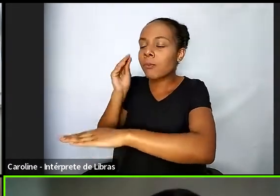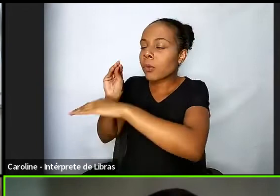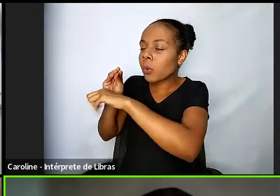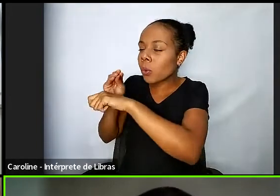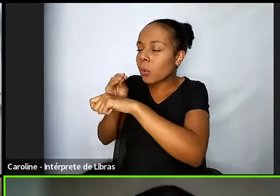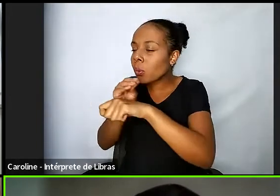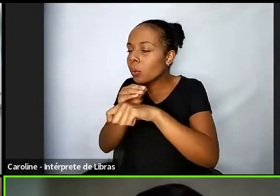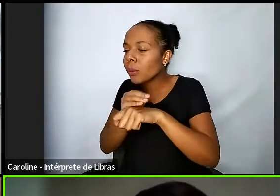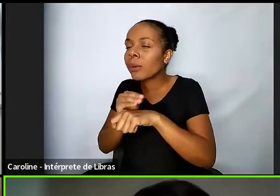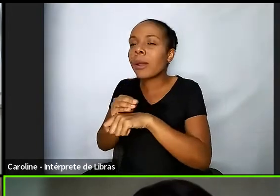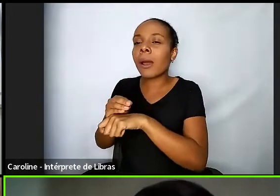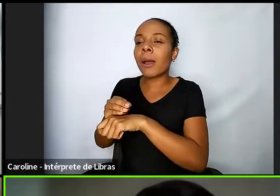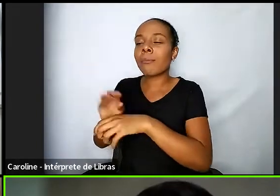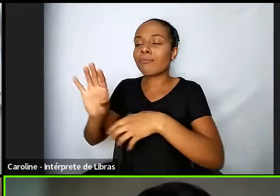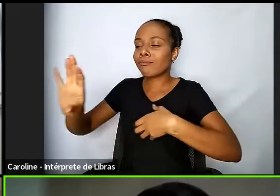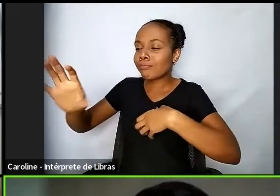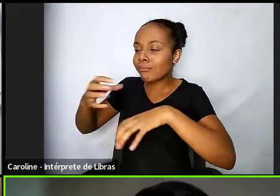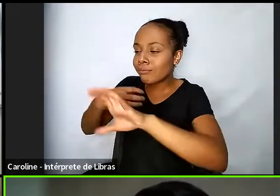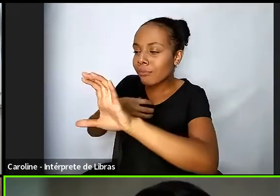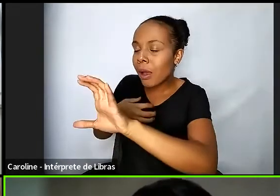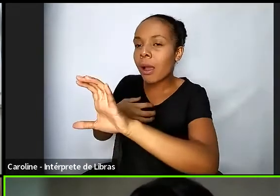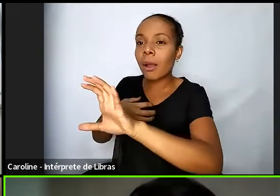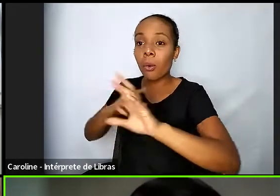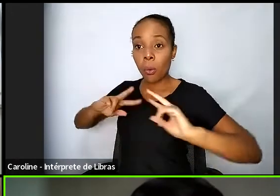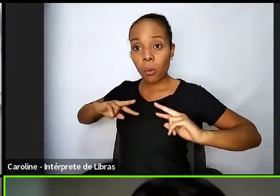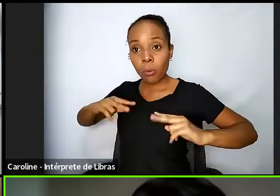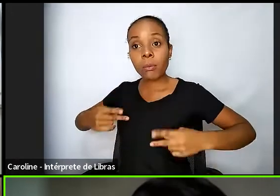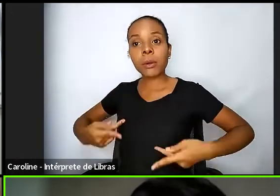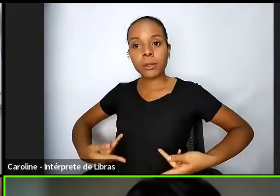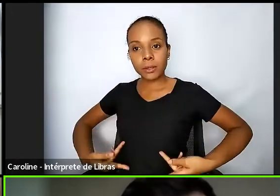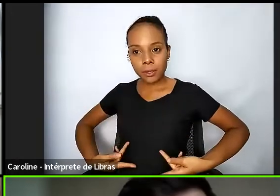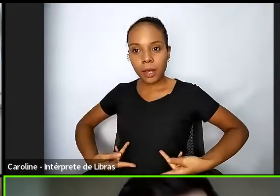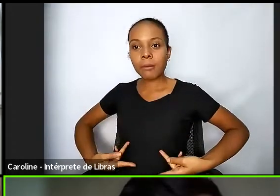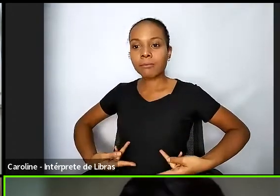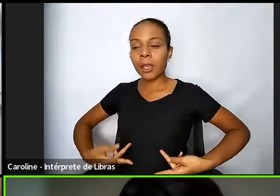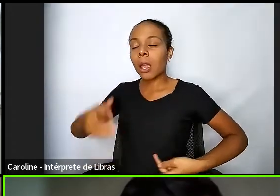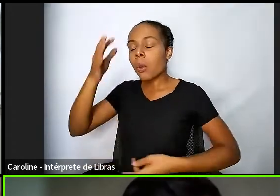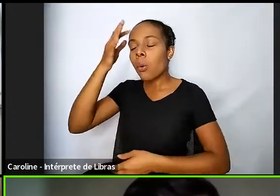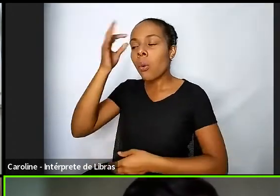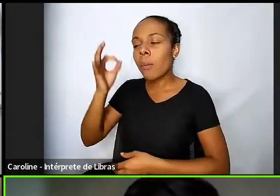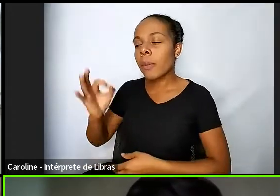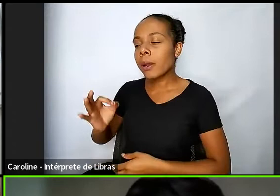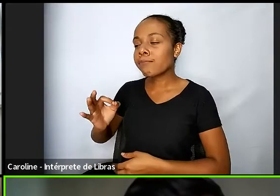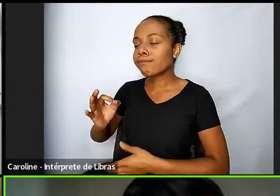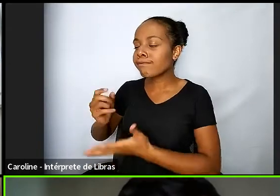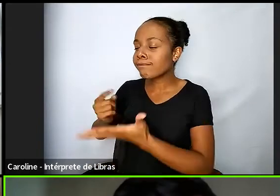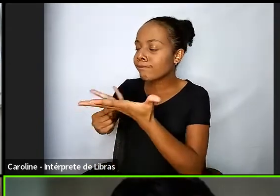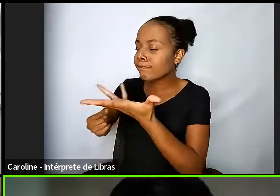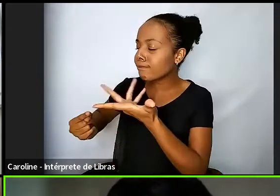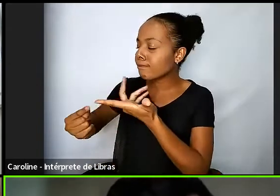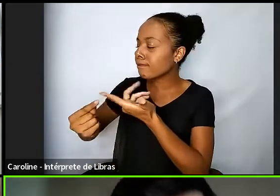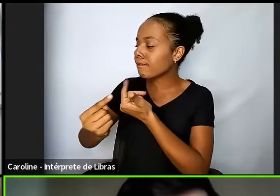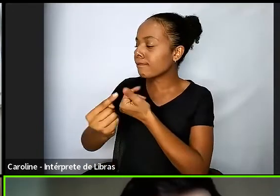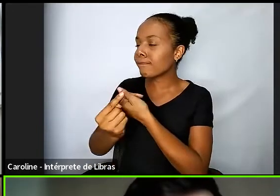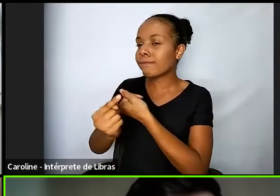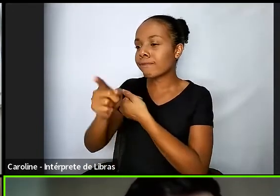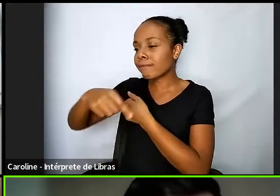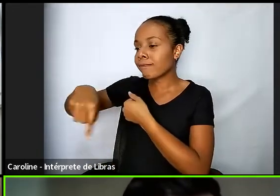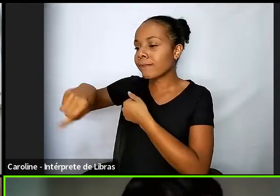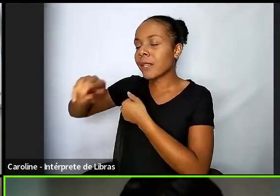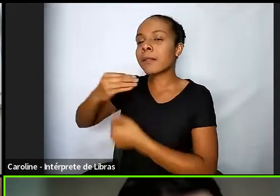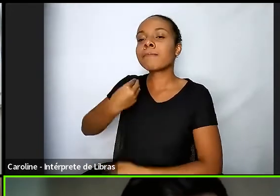humanizado que leve em consideração é múltiplas formas de existir né de resistir no mundo